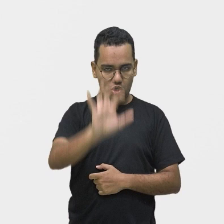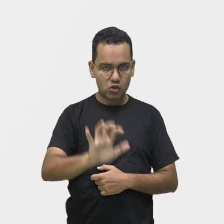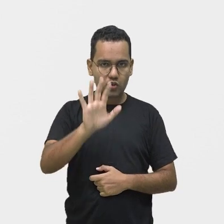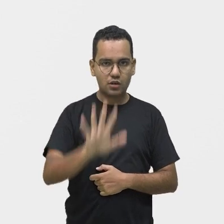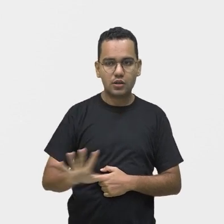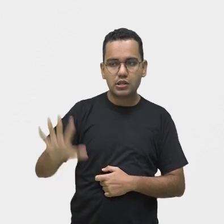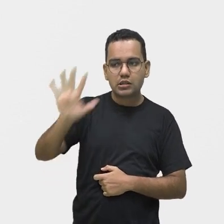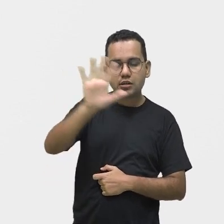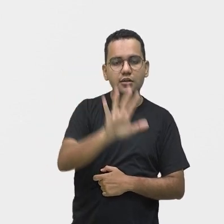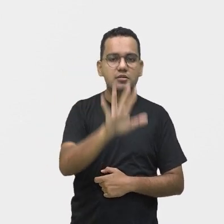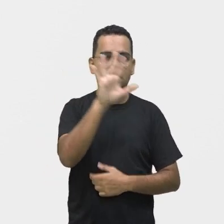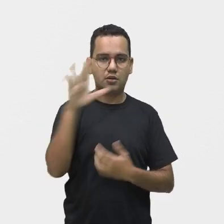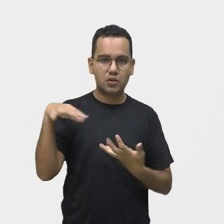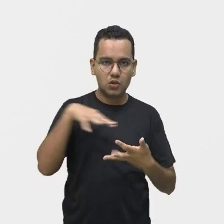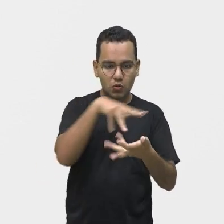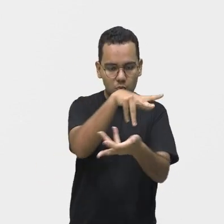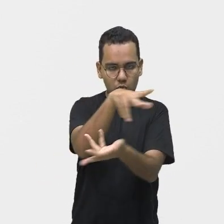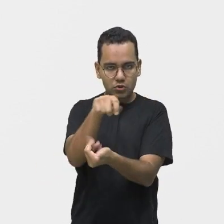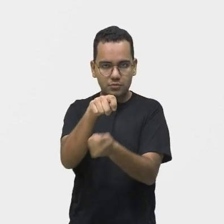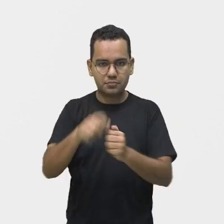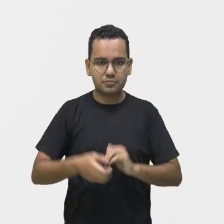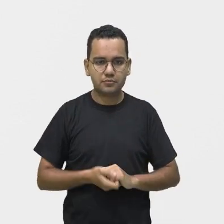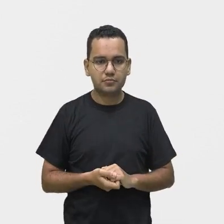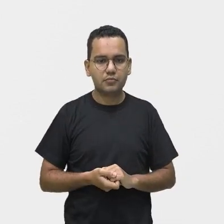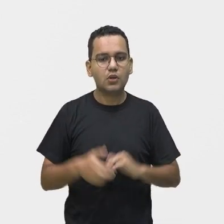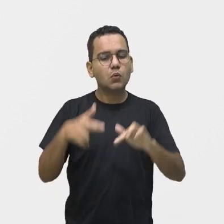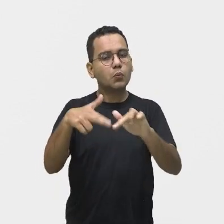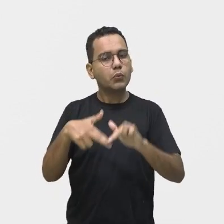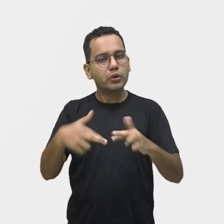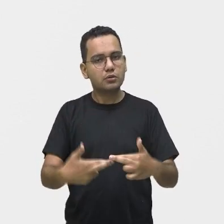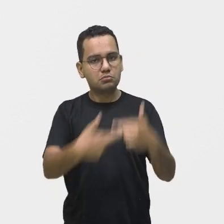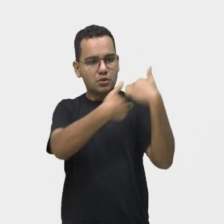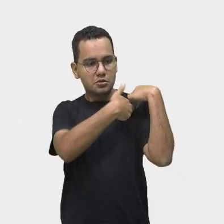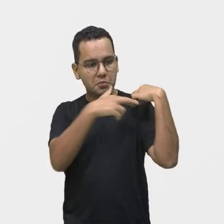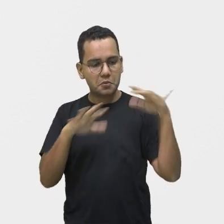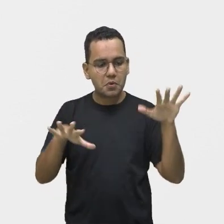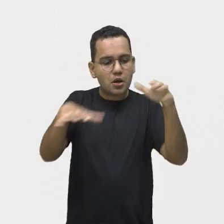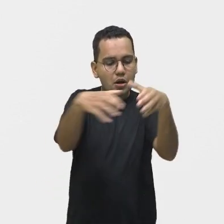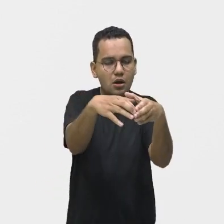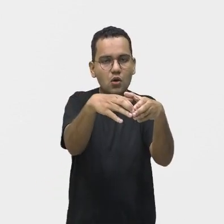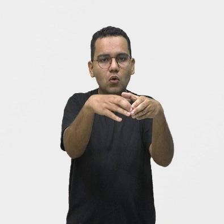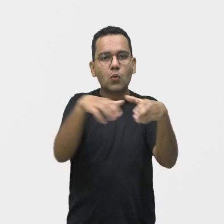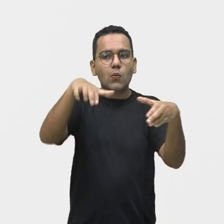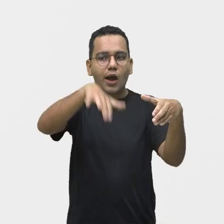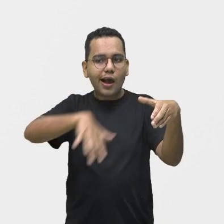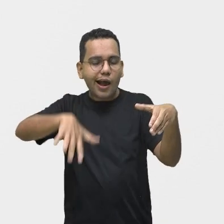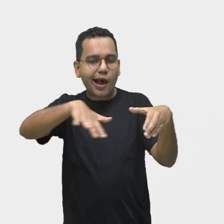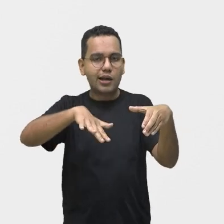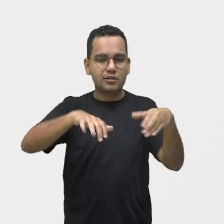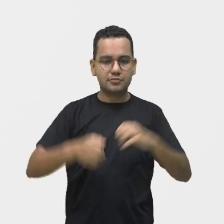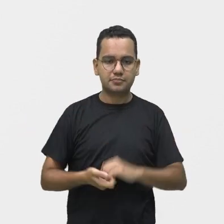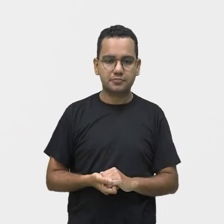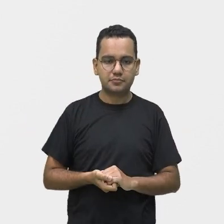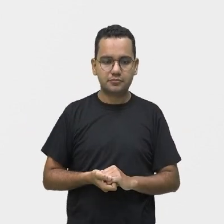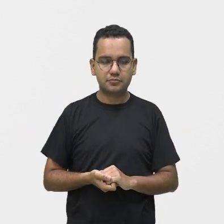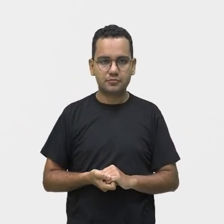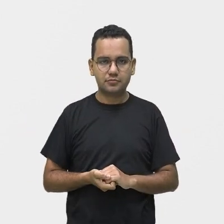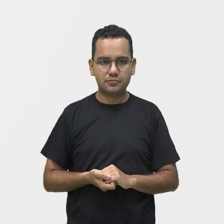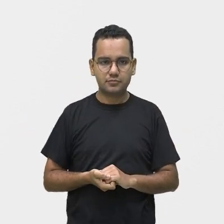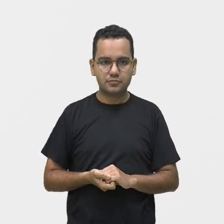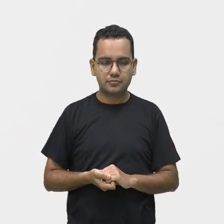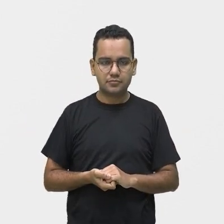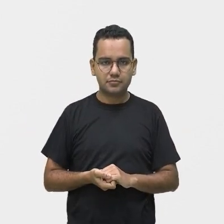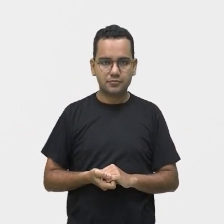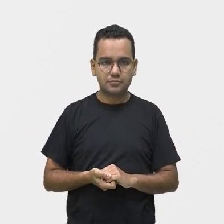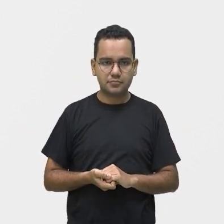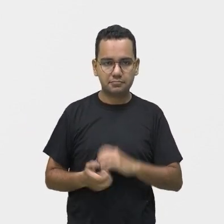nacional e global Bem como o papel desempenhado pelos sujeitos e coletividades Então esse é o nosso objeto E o